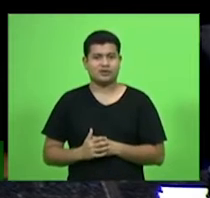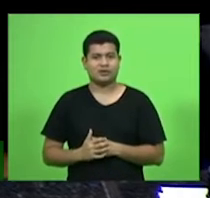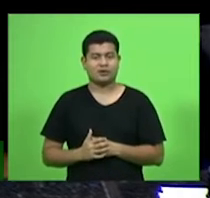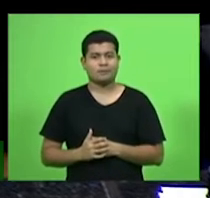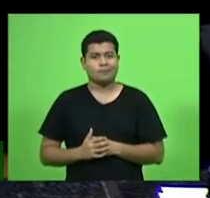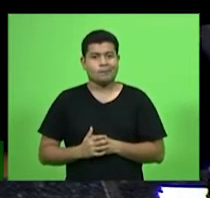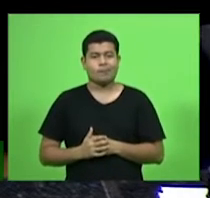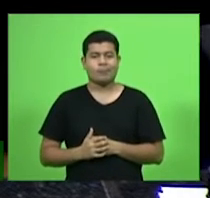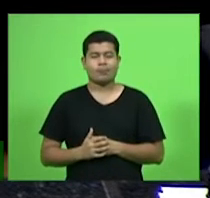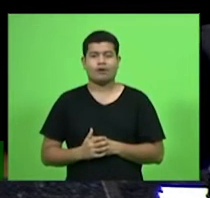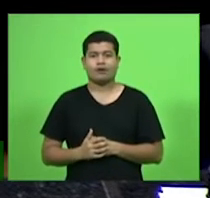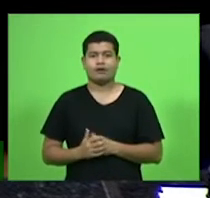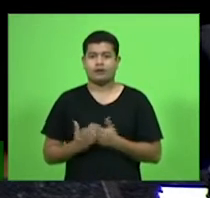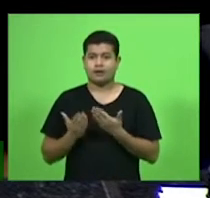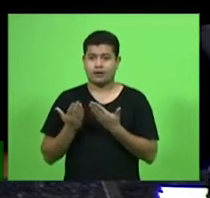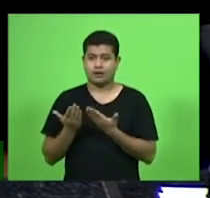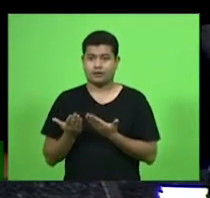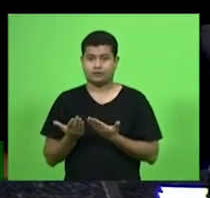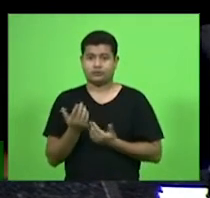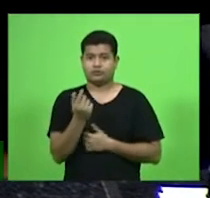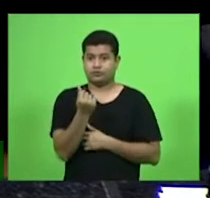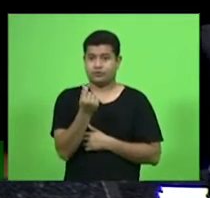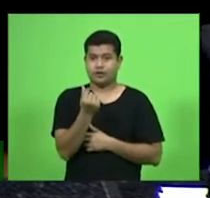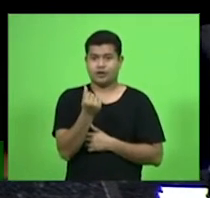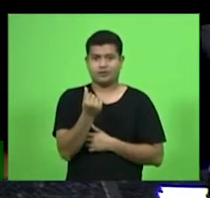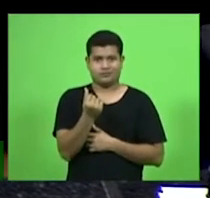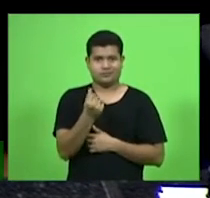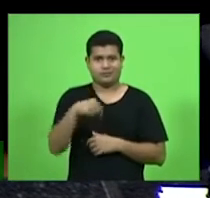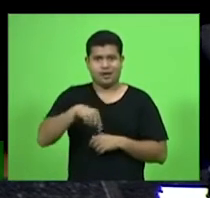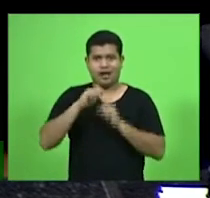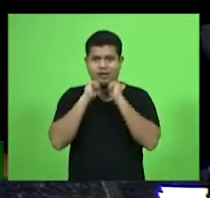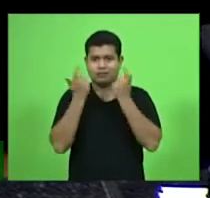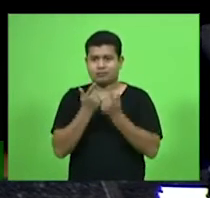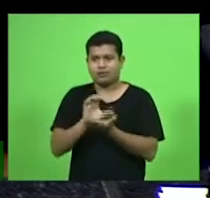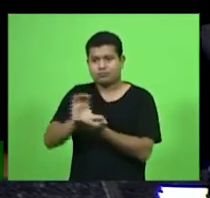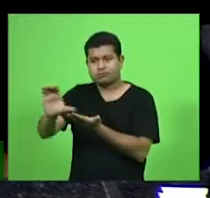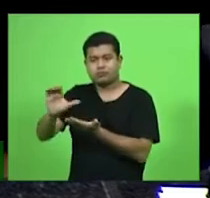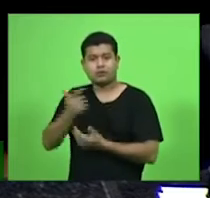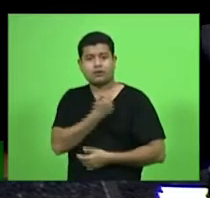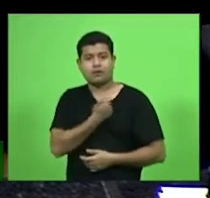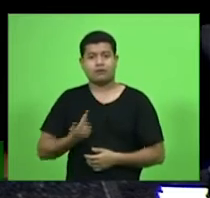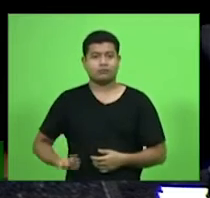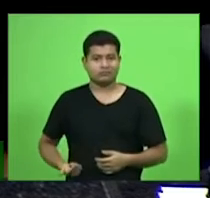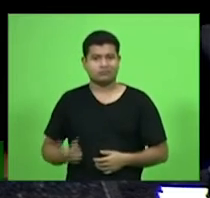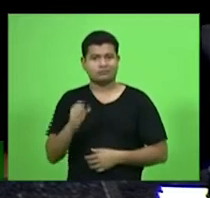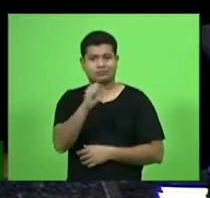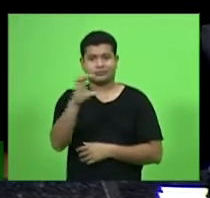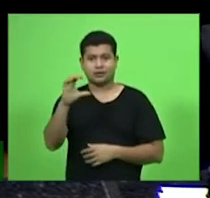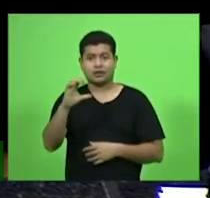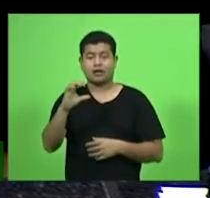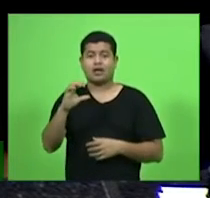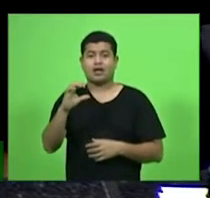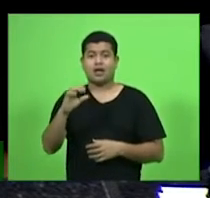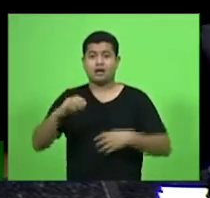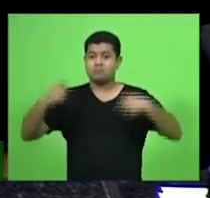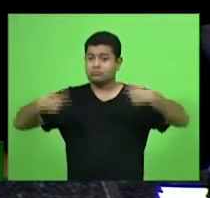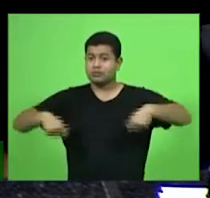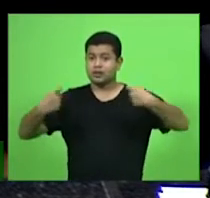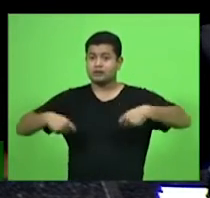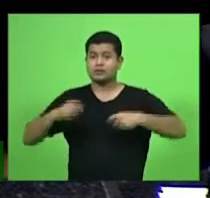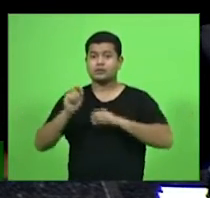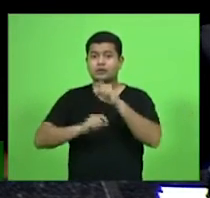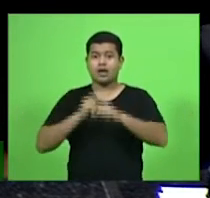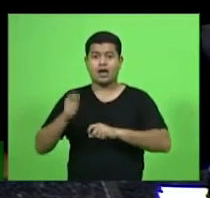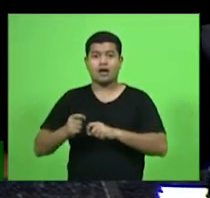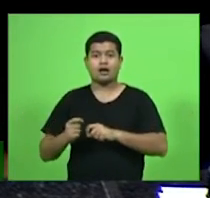O dinheiro que a Assembleia passa para o governo tem que receber uma prestação de contas